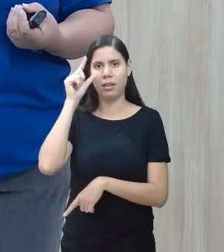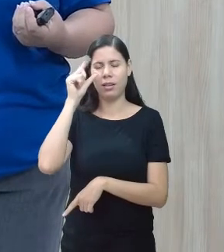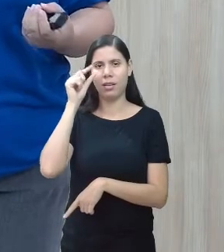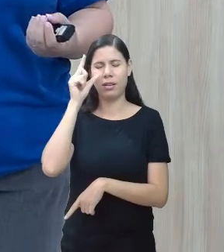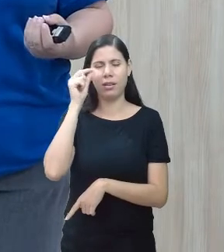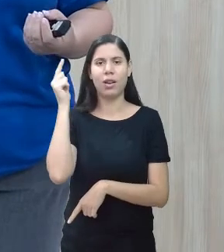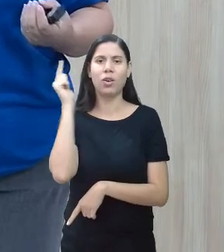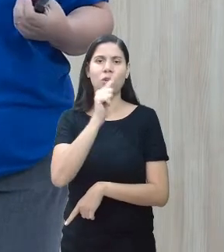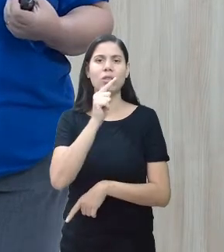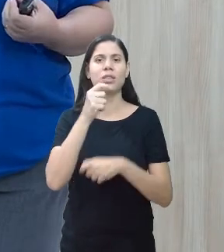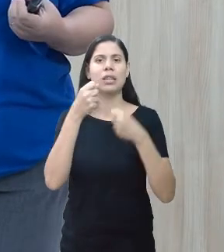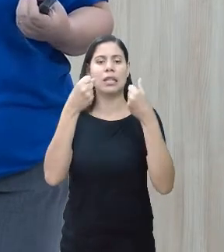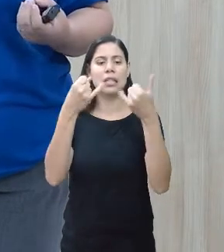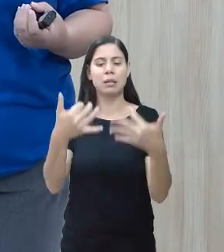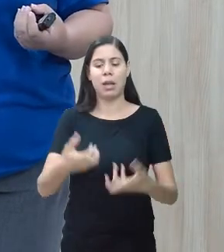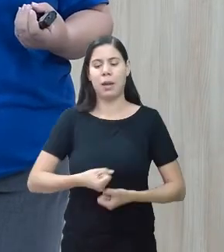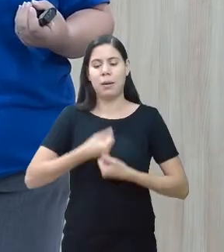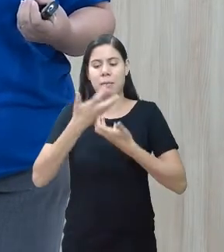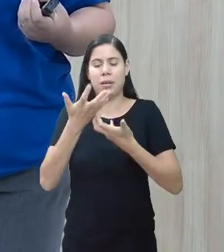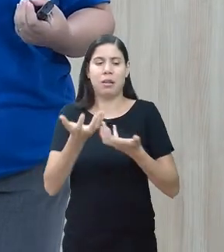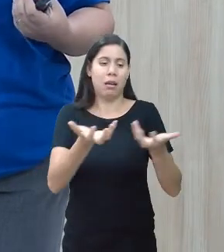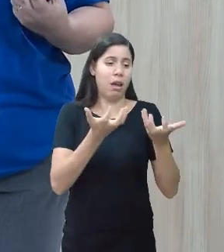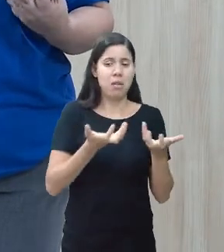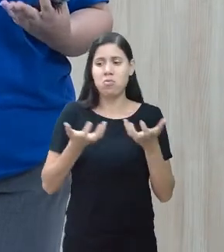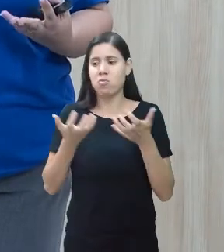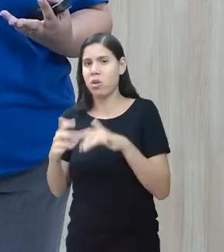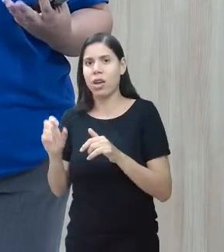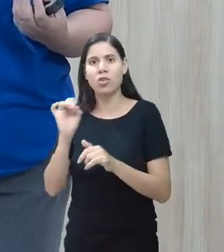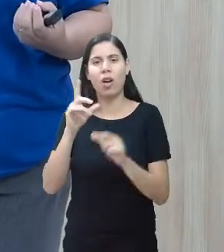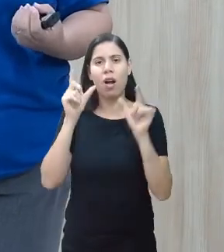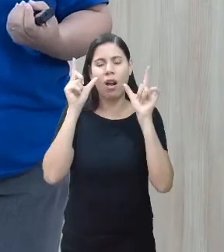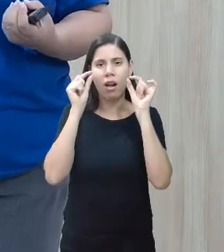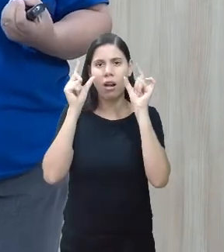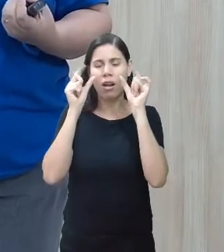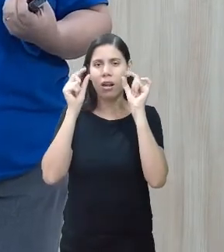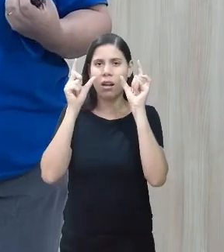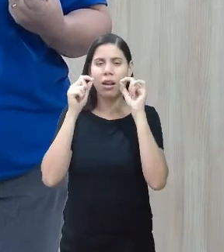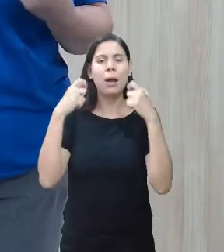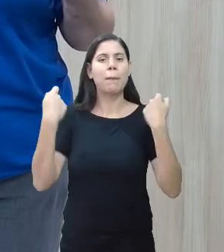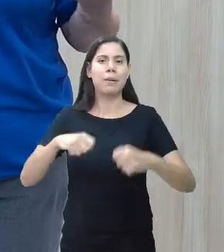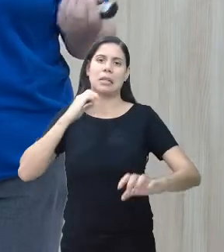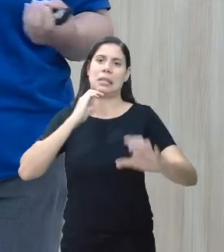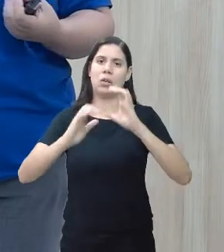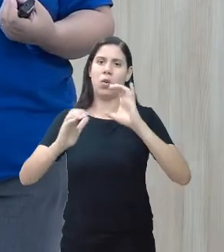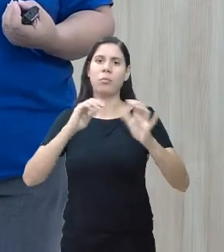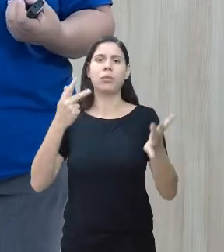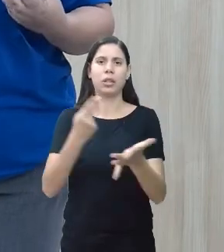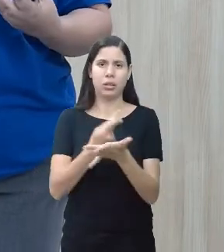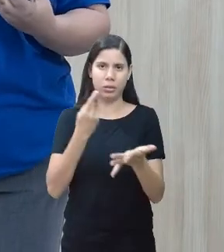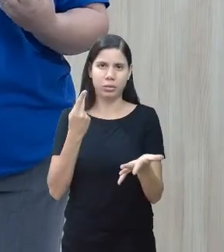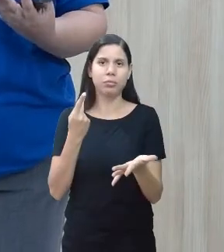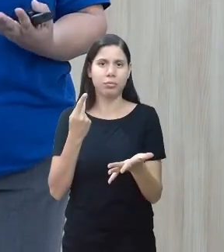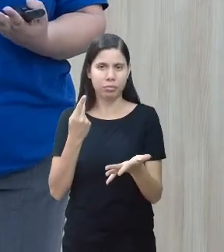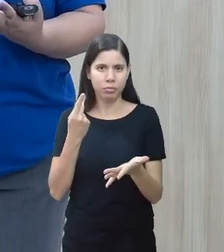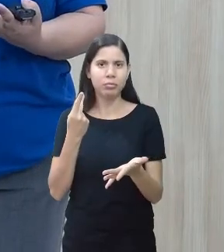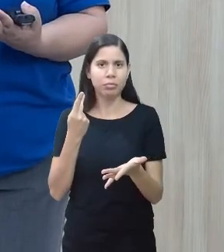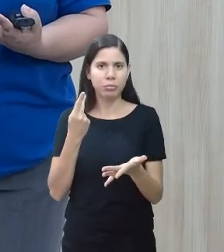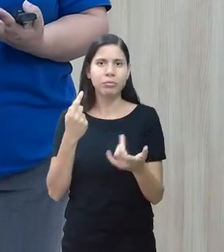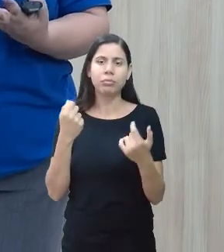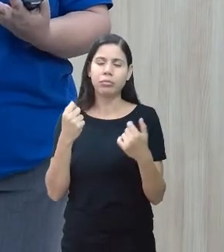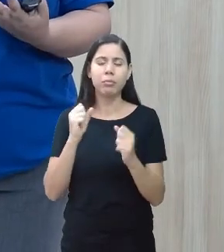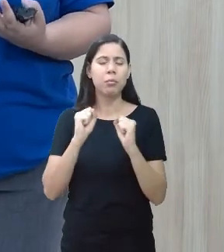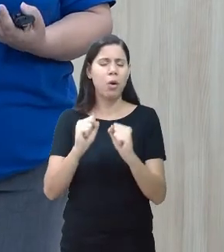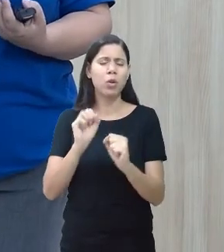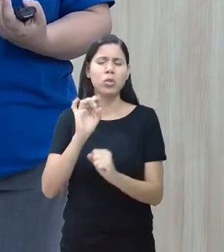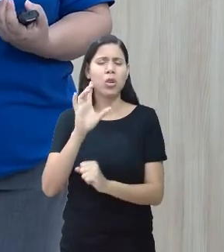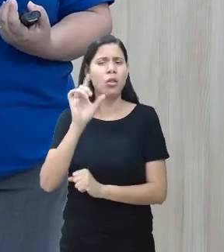o que quer, se quer, se não quer. Ele precisa ser ouvido de uma maneira ou de outra, mesmo que seja através